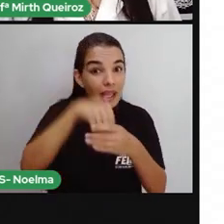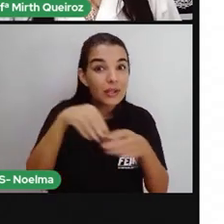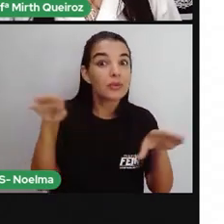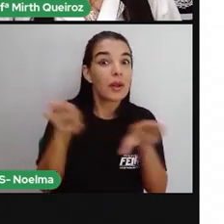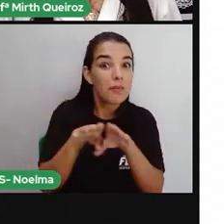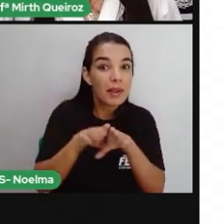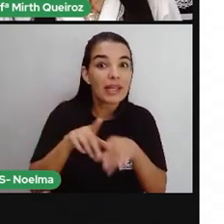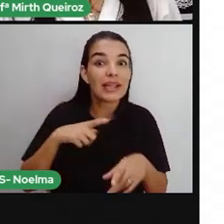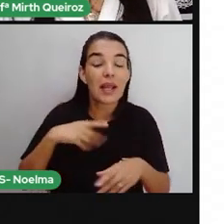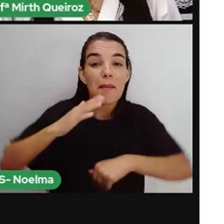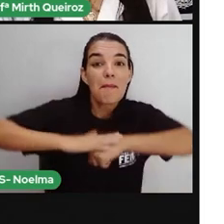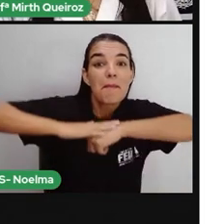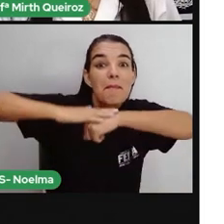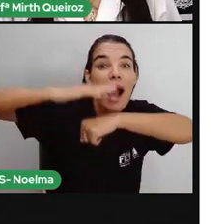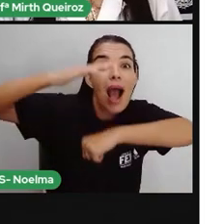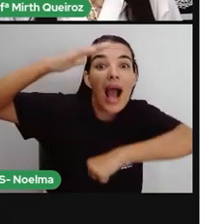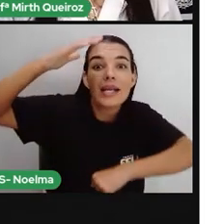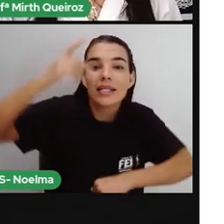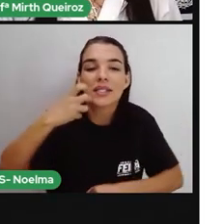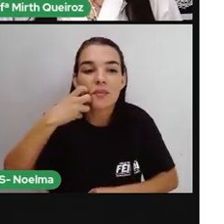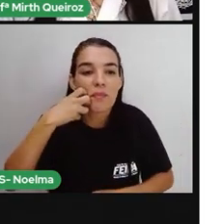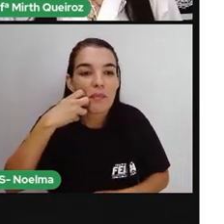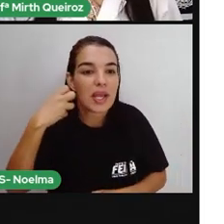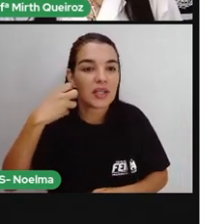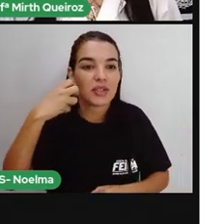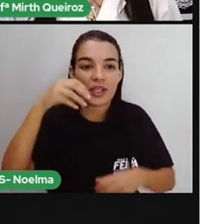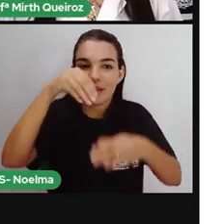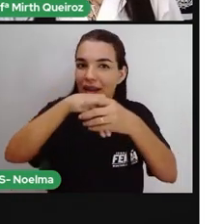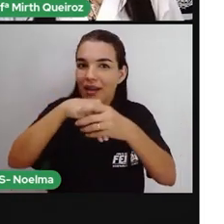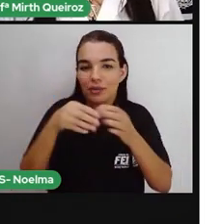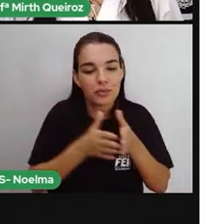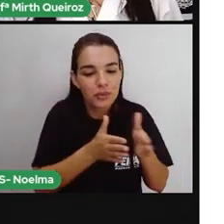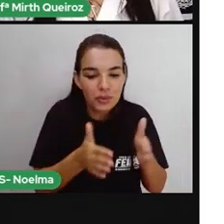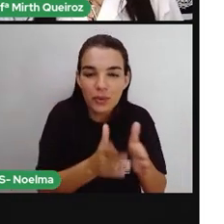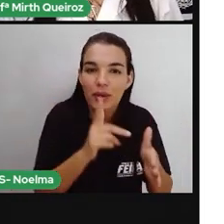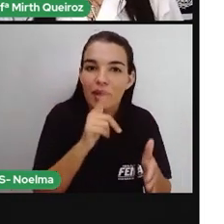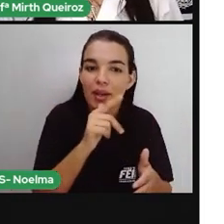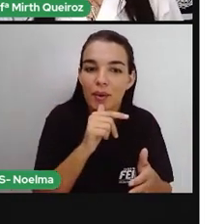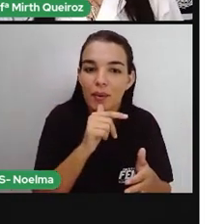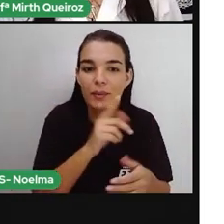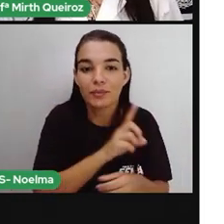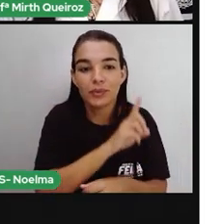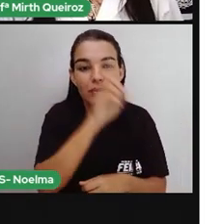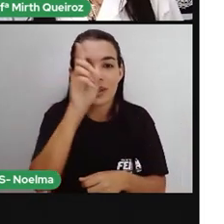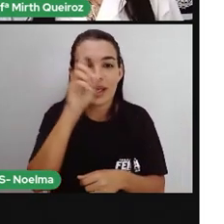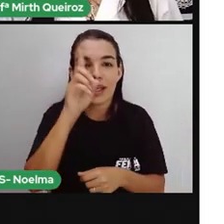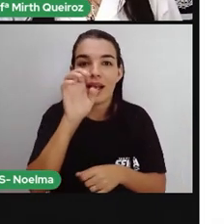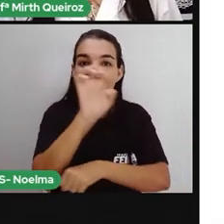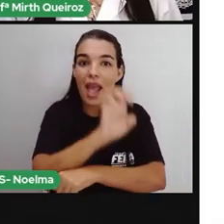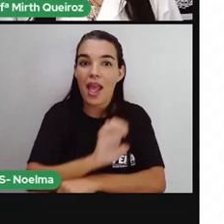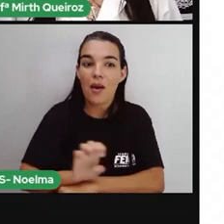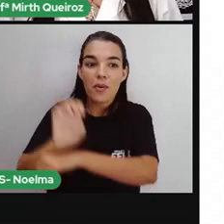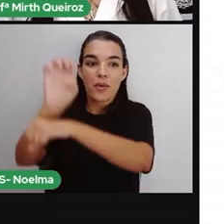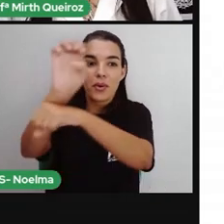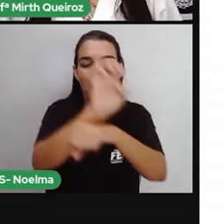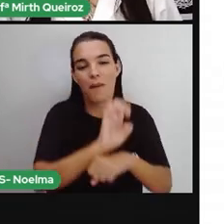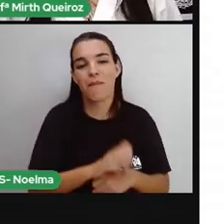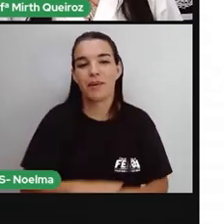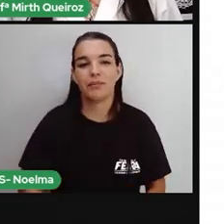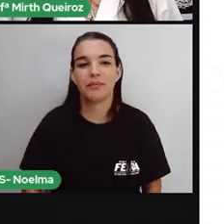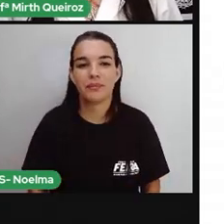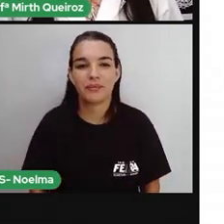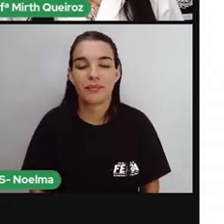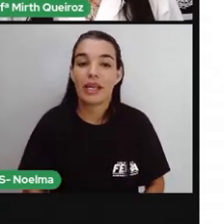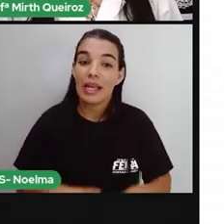Olha que bacana, quanta coisa que a gente não sabia e que a gente agora fica sabendo, né?